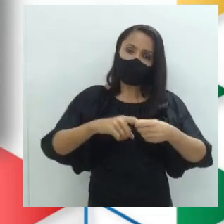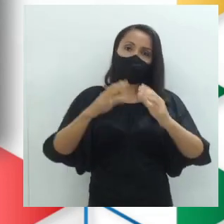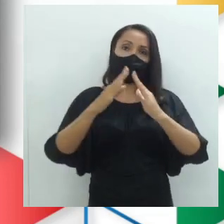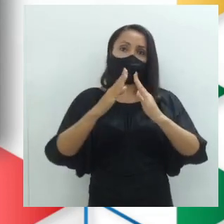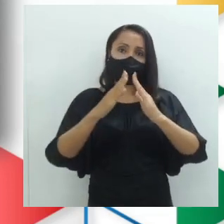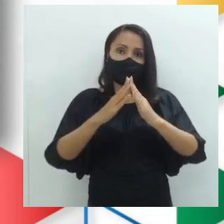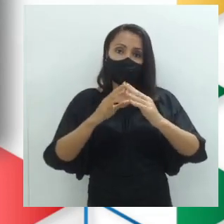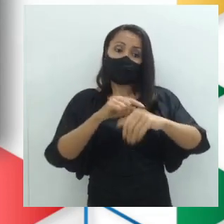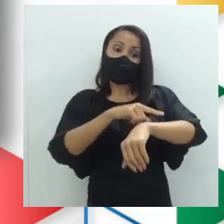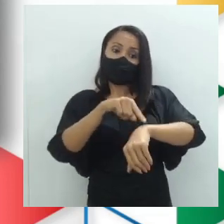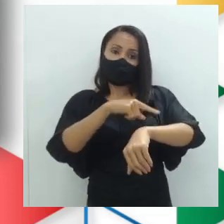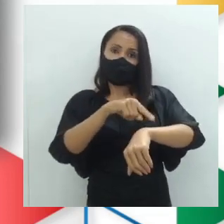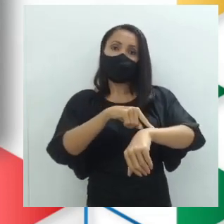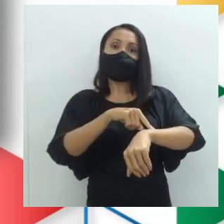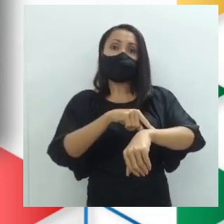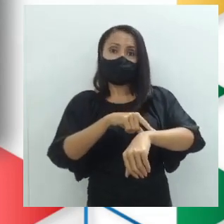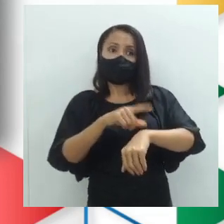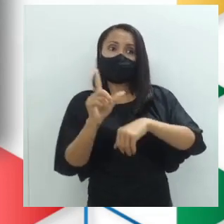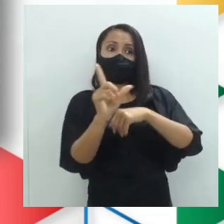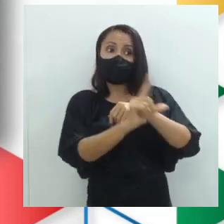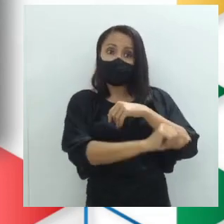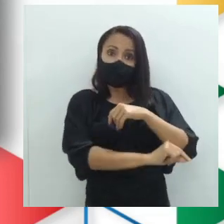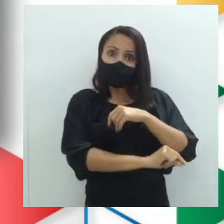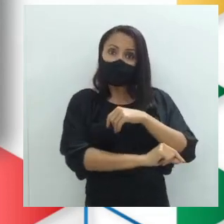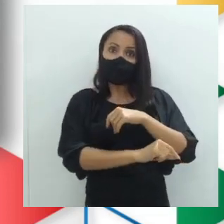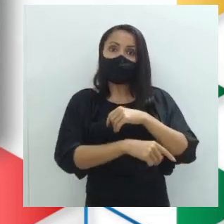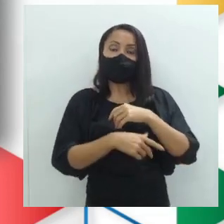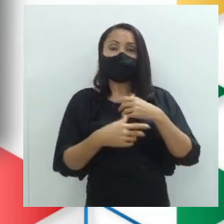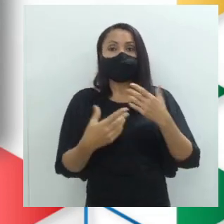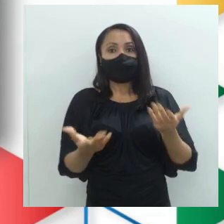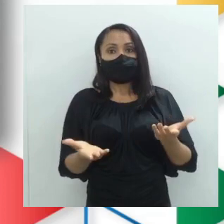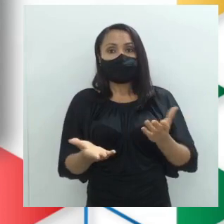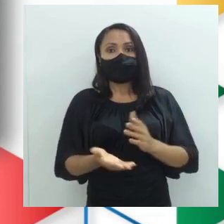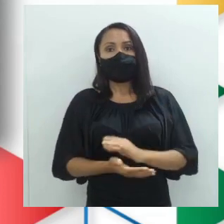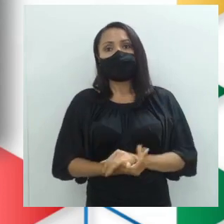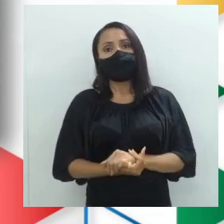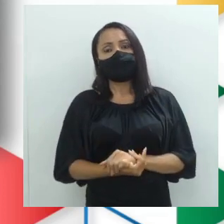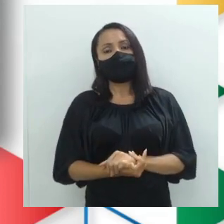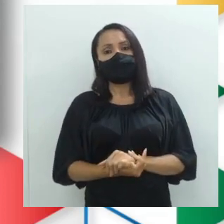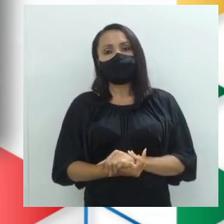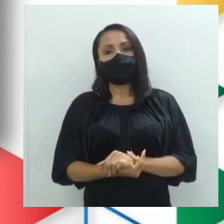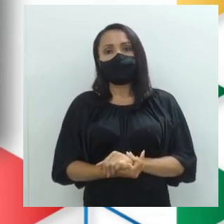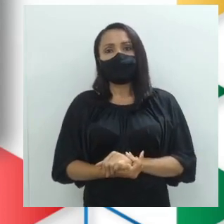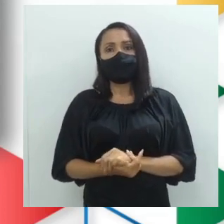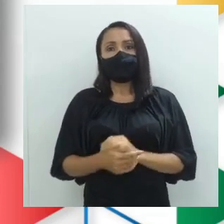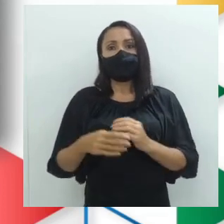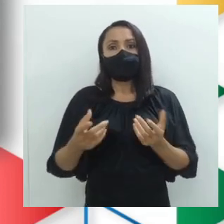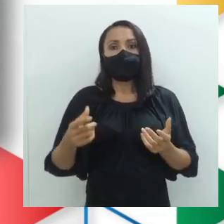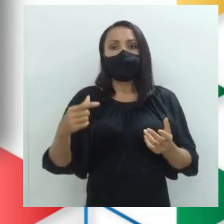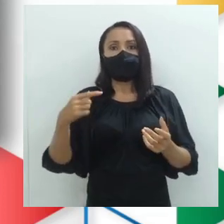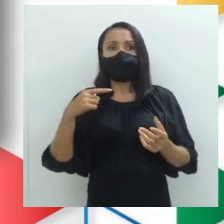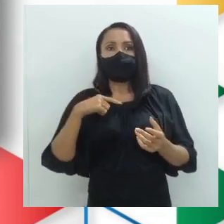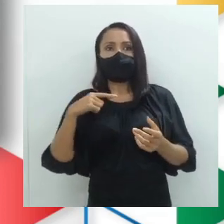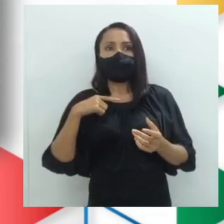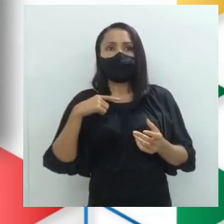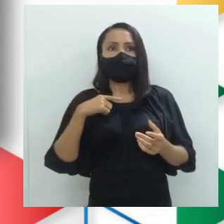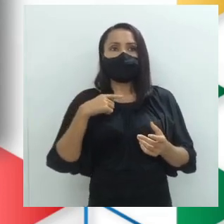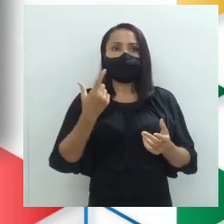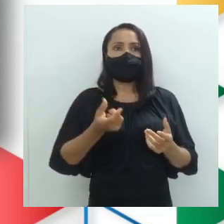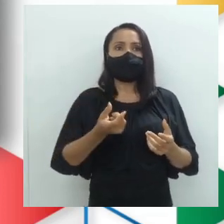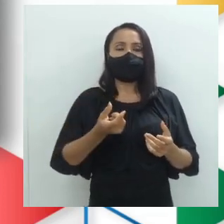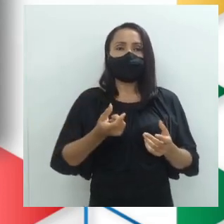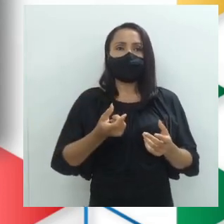faz tempo que ela saiu em direção à casa. Aqui eu tenho os preços dos